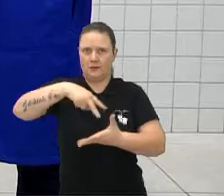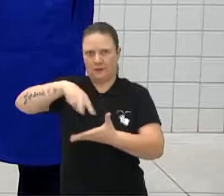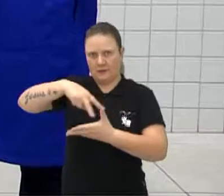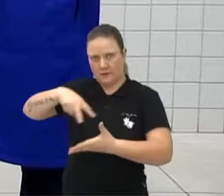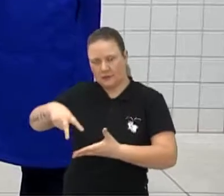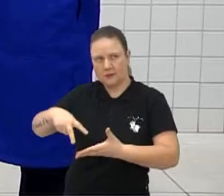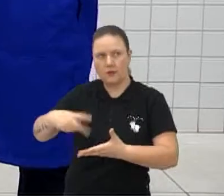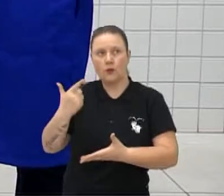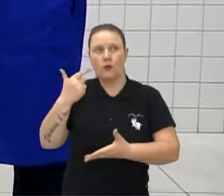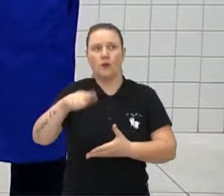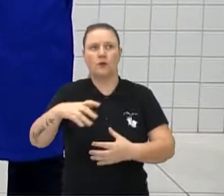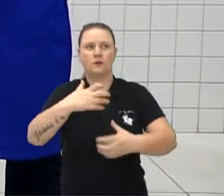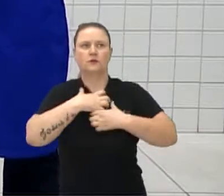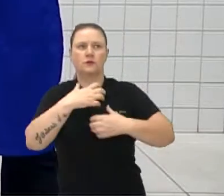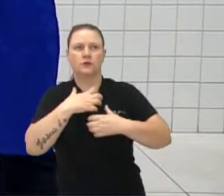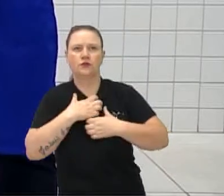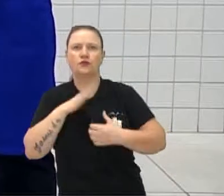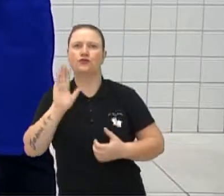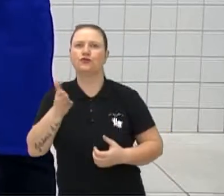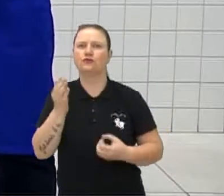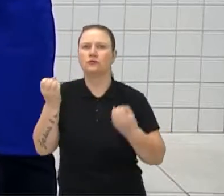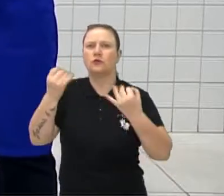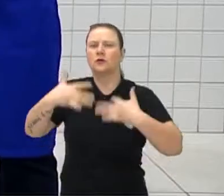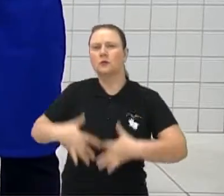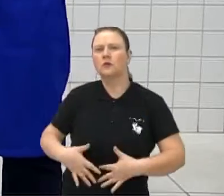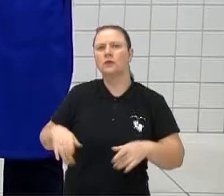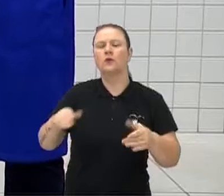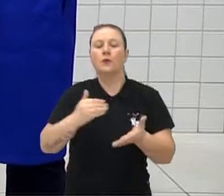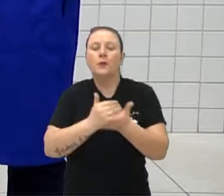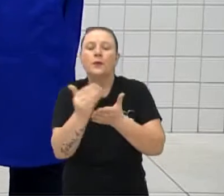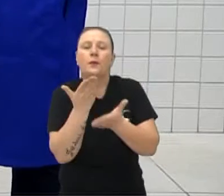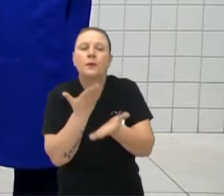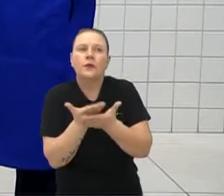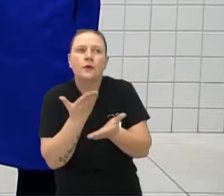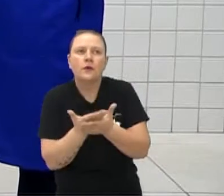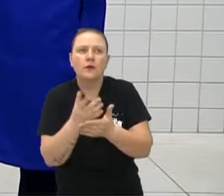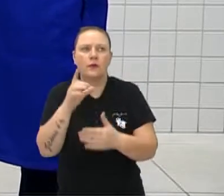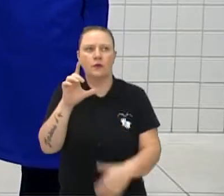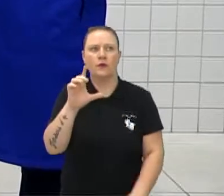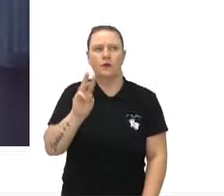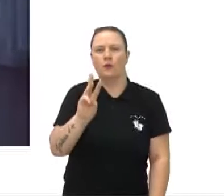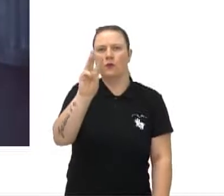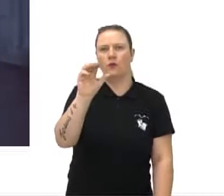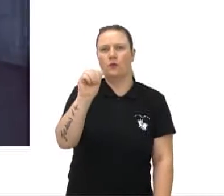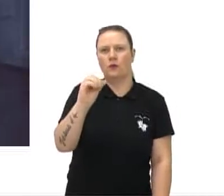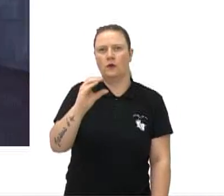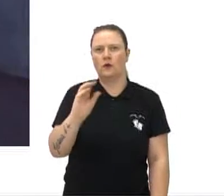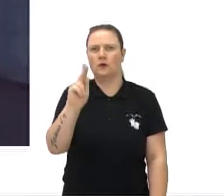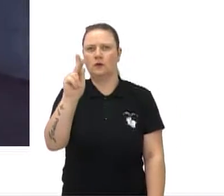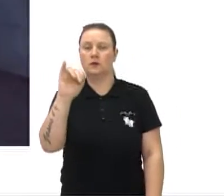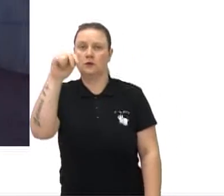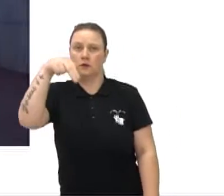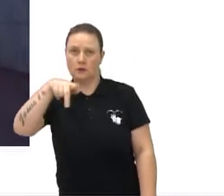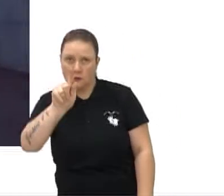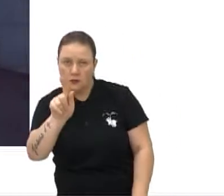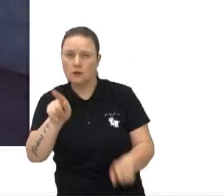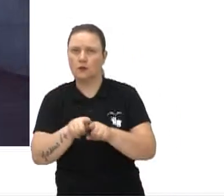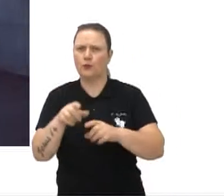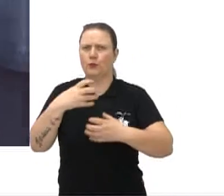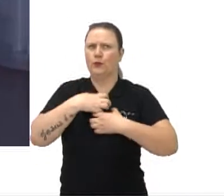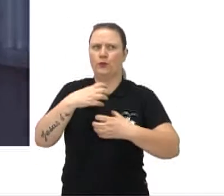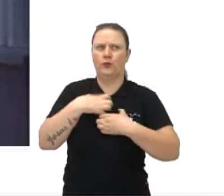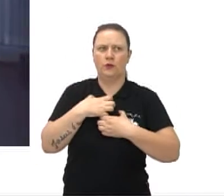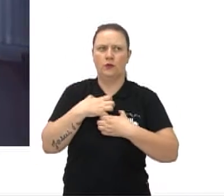E o outro estilo, nós já falamos hoje no comecinho da aula, é o walking punk, né? Um estilo de dança, como eu falei pra vocês,